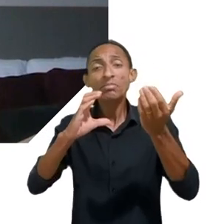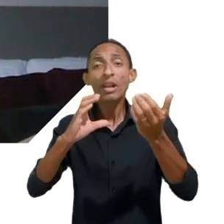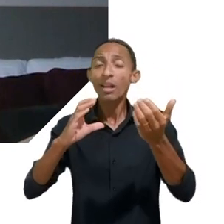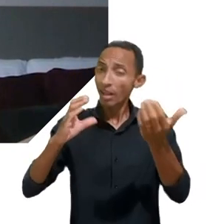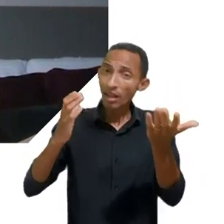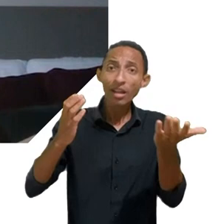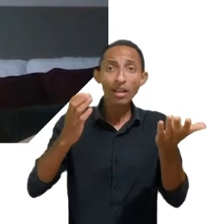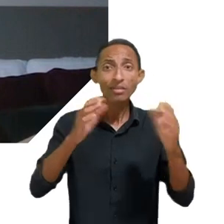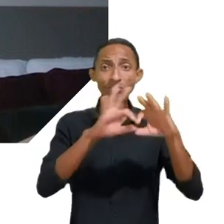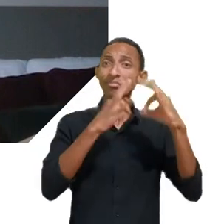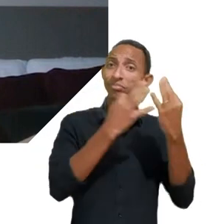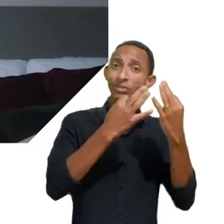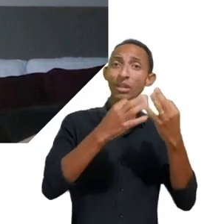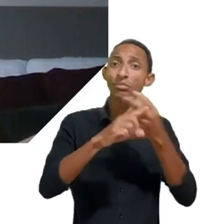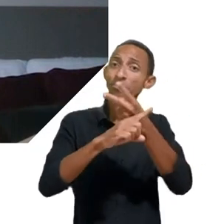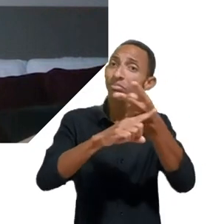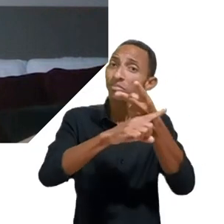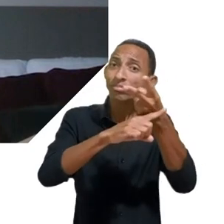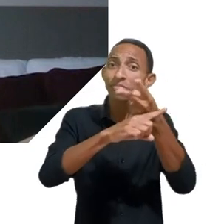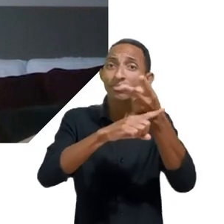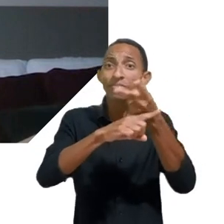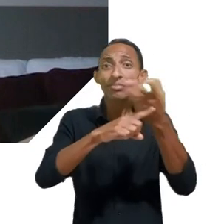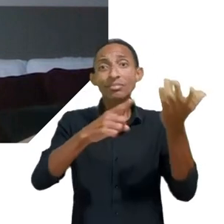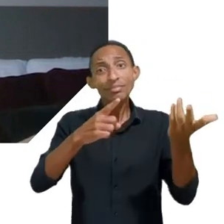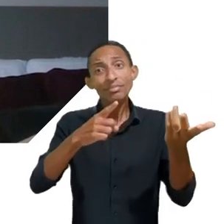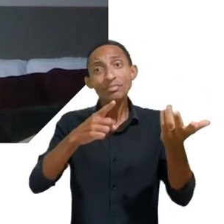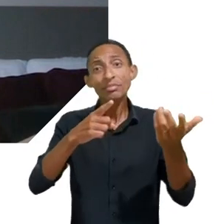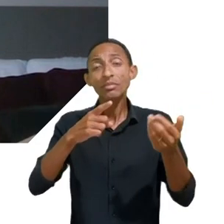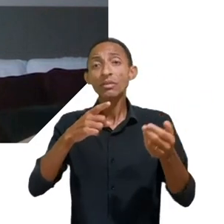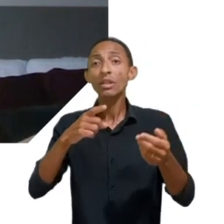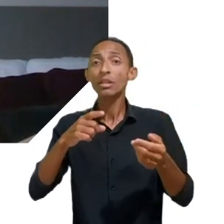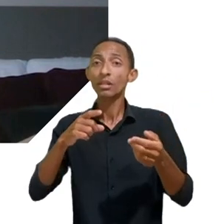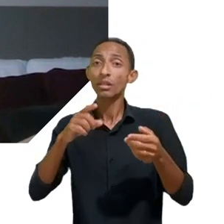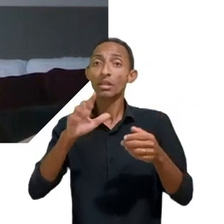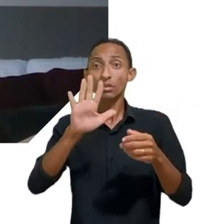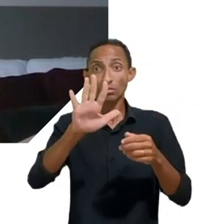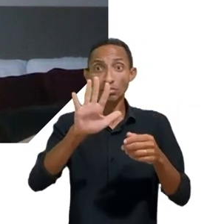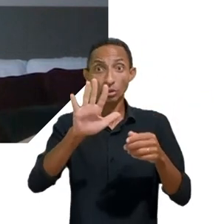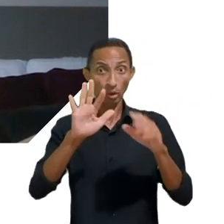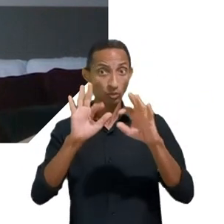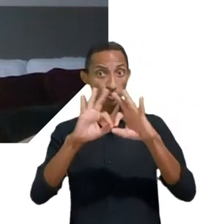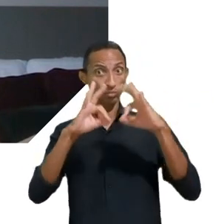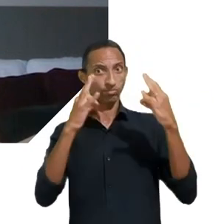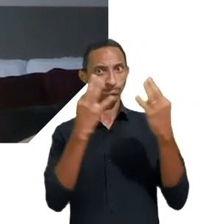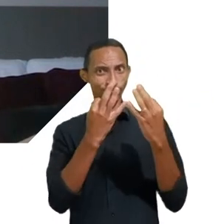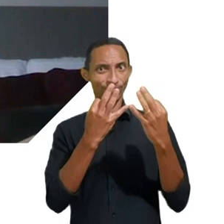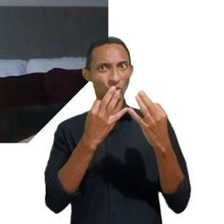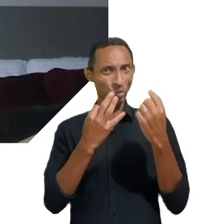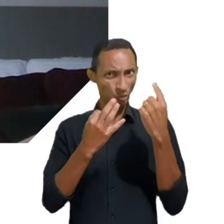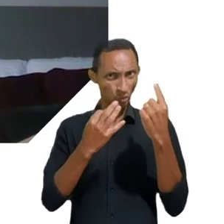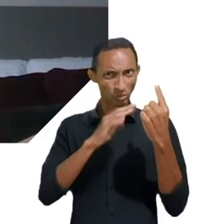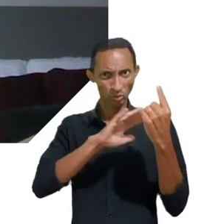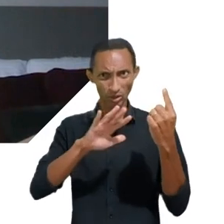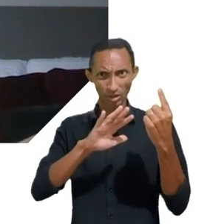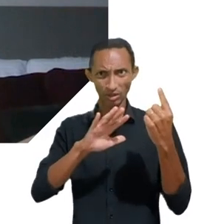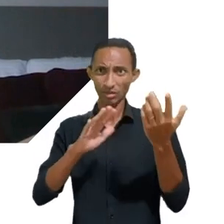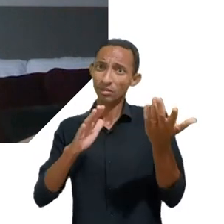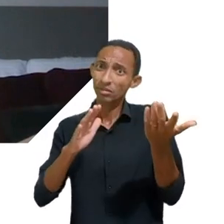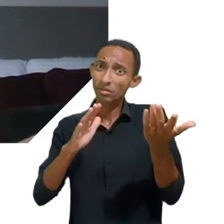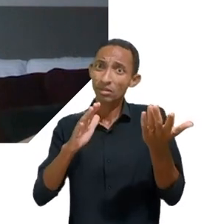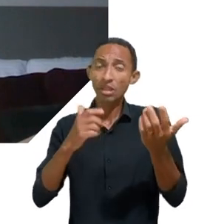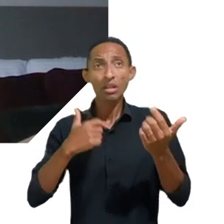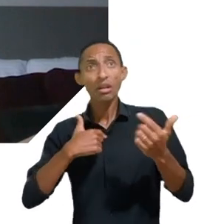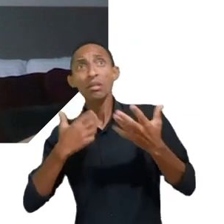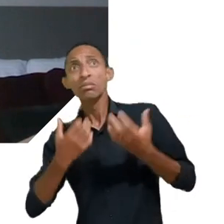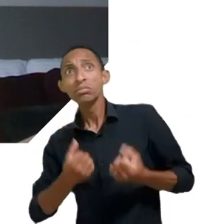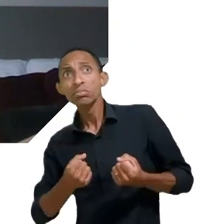precisam usar, então precisam concordar, então não se trata muito de escolha, não se trata muito de se eu concordo ou não, é muito mais